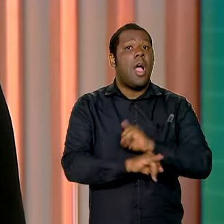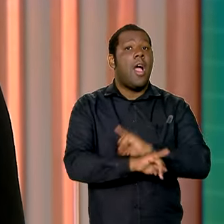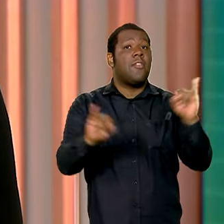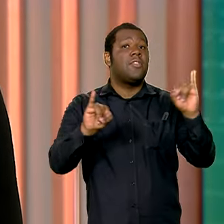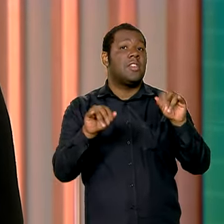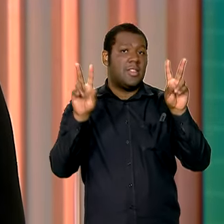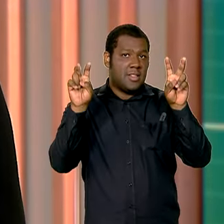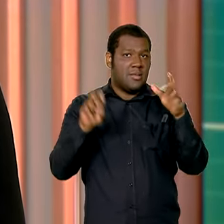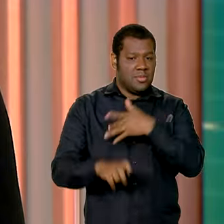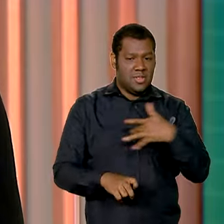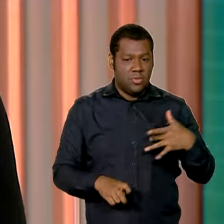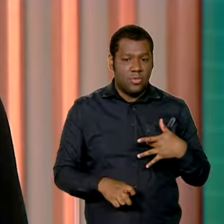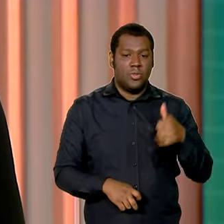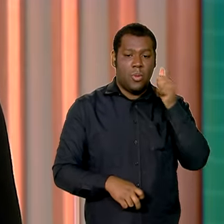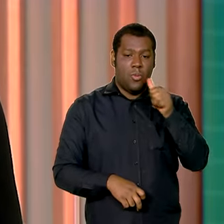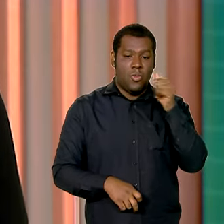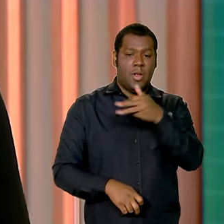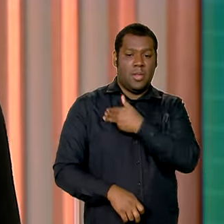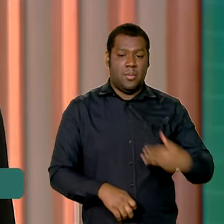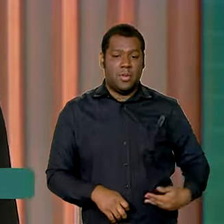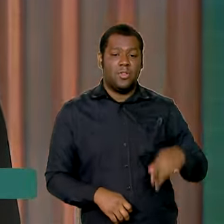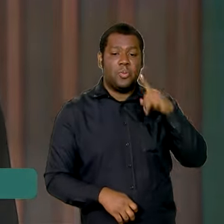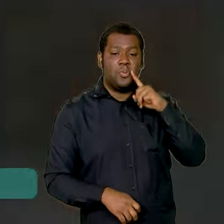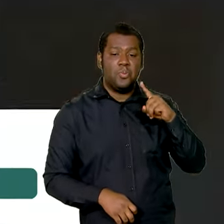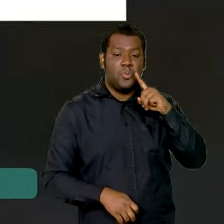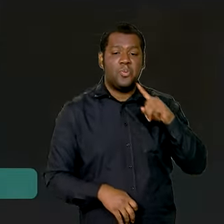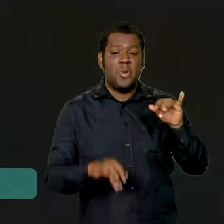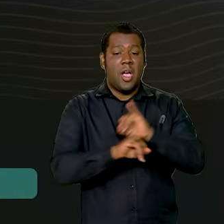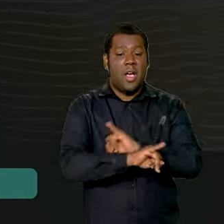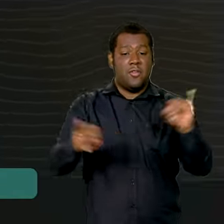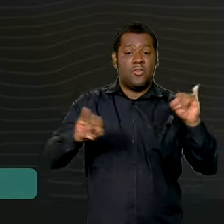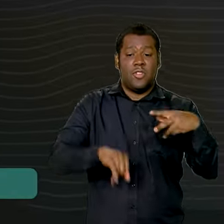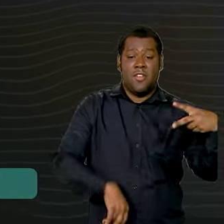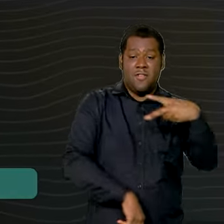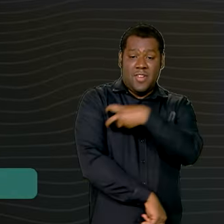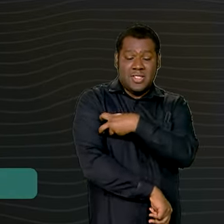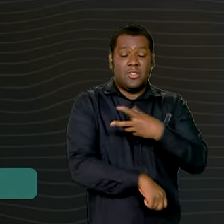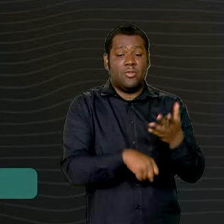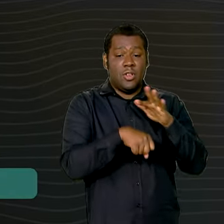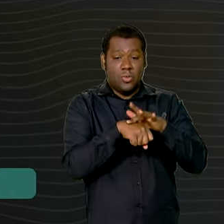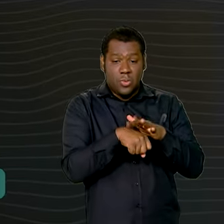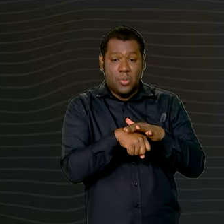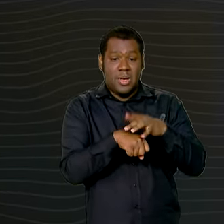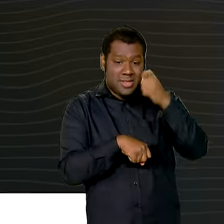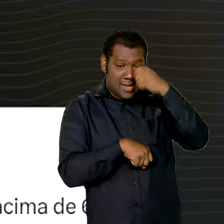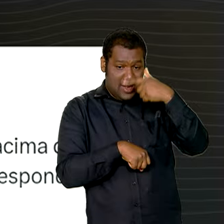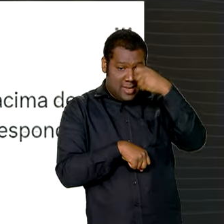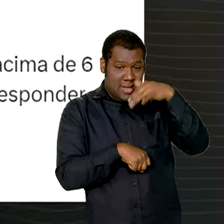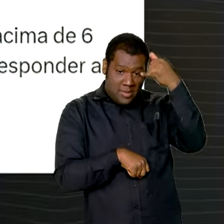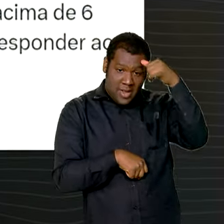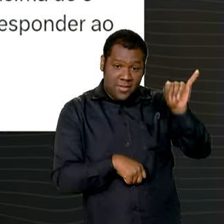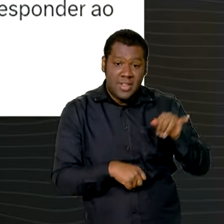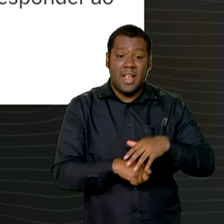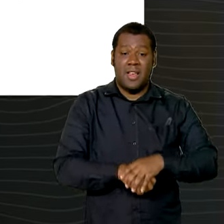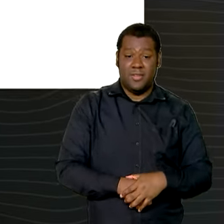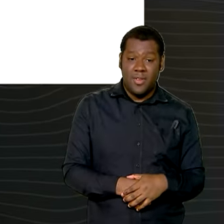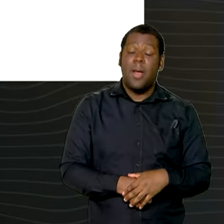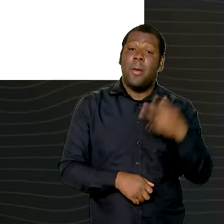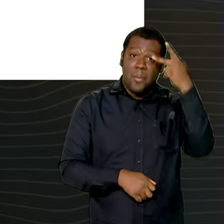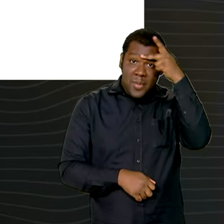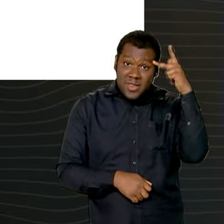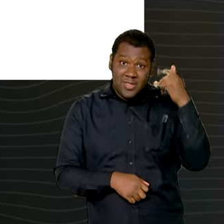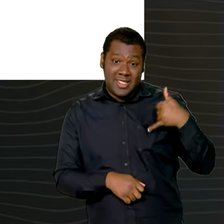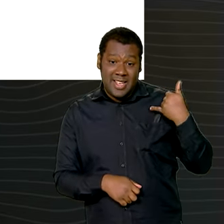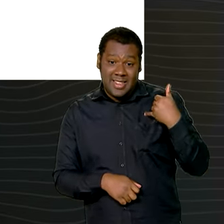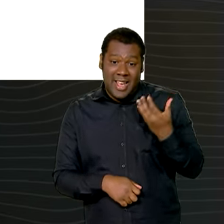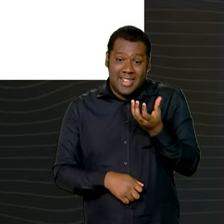saúde. A ministra Nízia Trindade anunciou que a vacinação contra a gripe vai ser ampliada para pessoas acima de seis meses